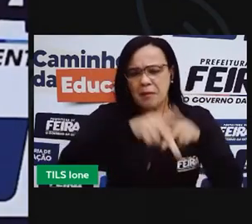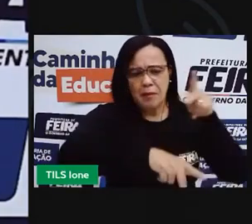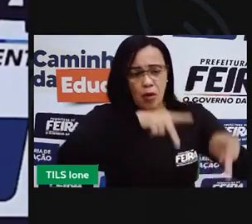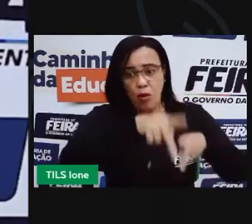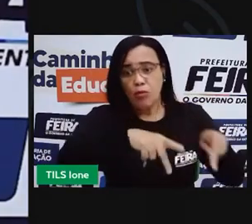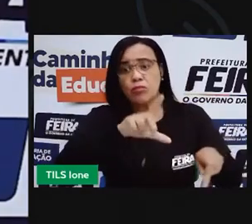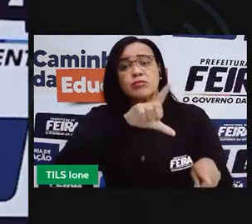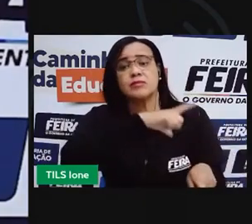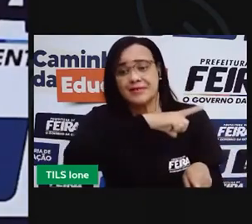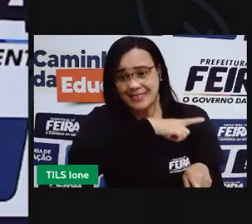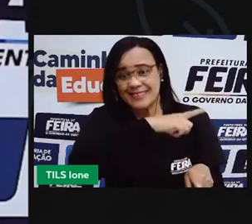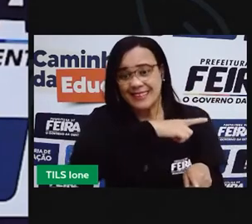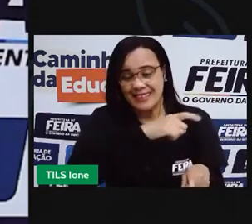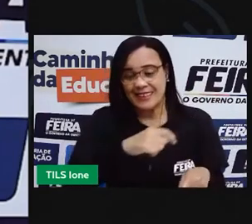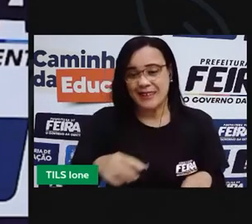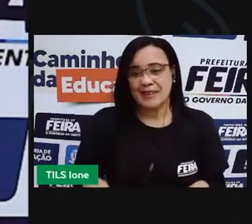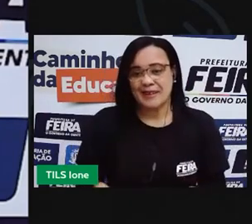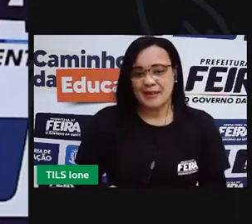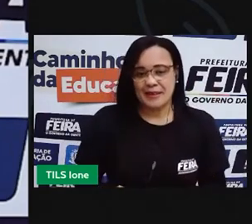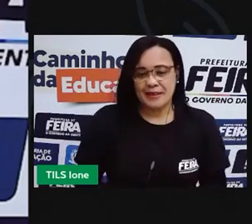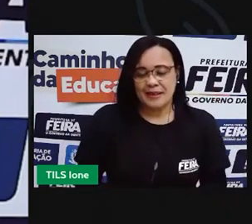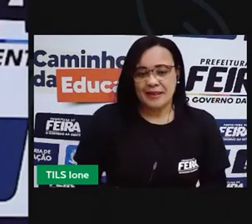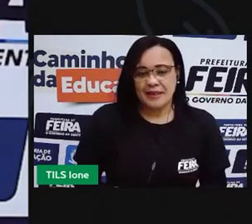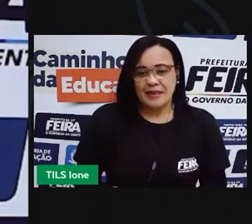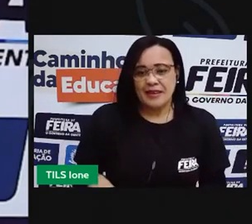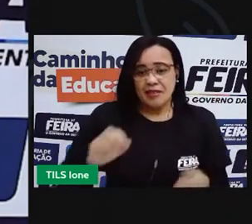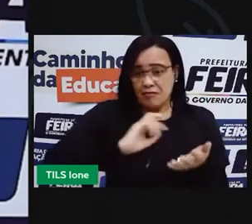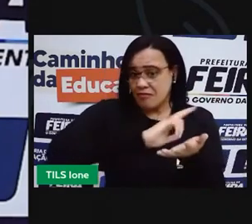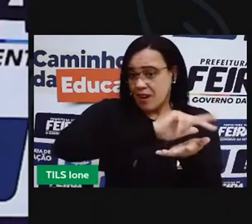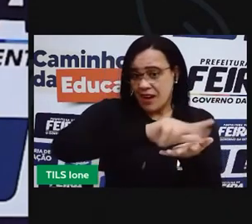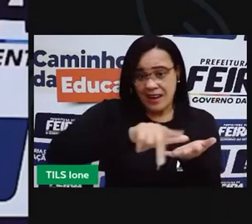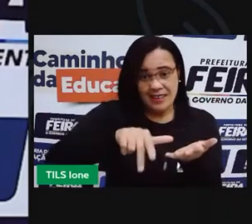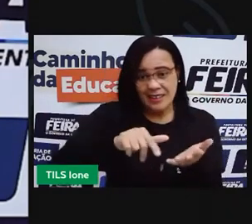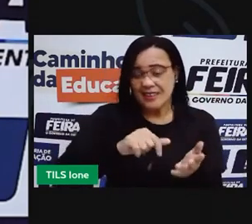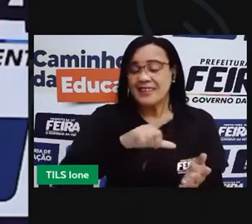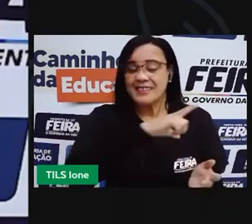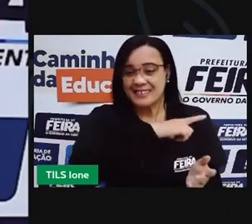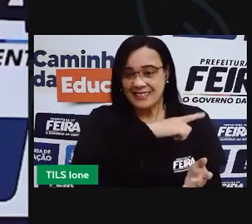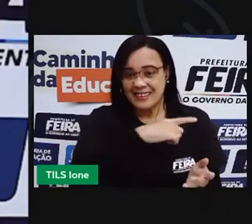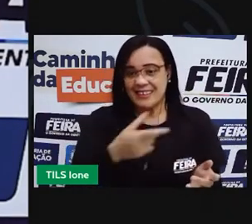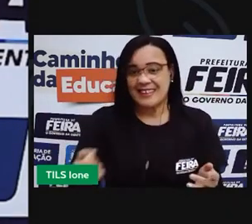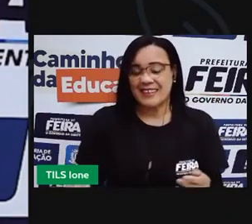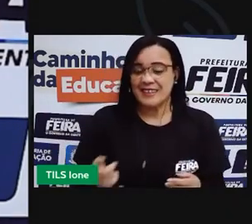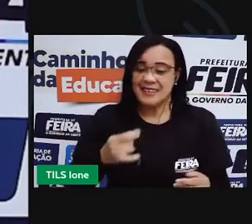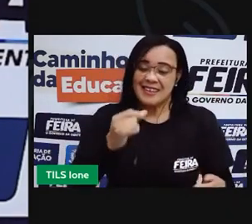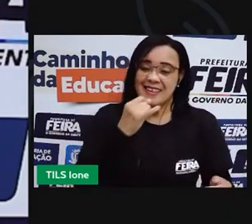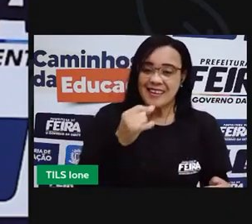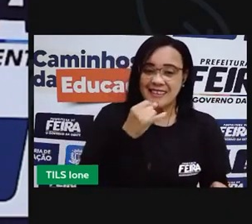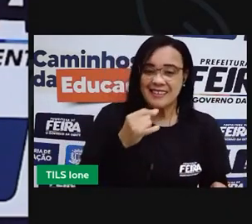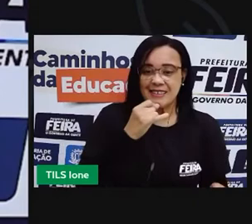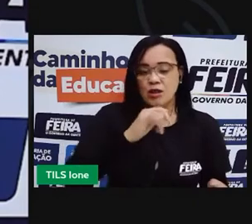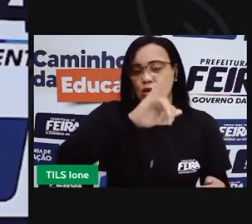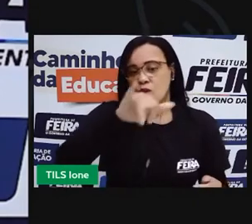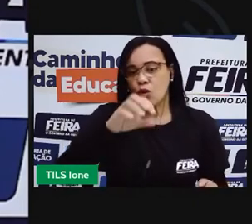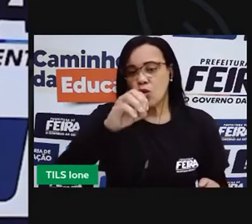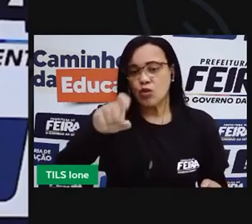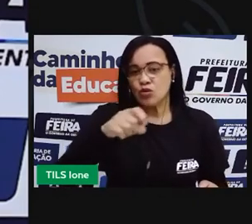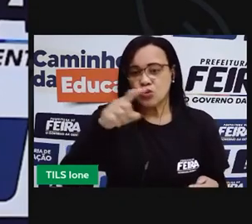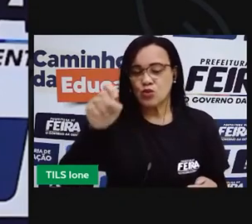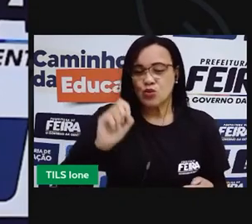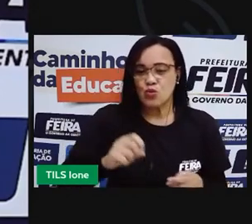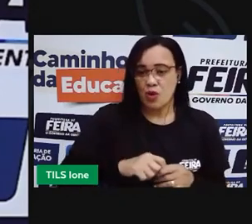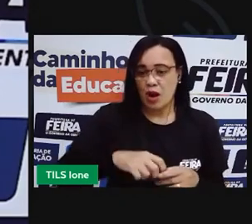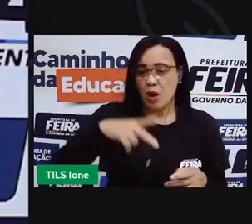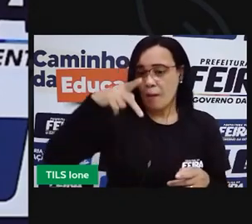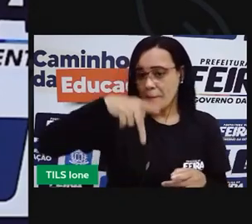delas. Como... João, o pé do feijão. A cigarra